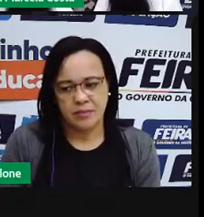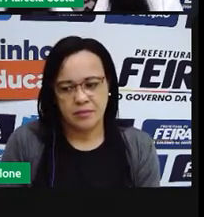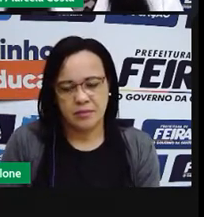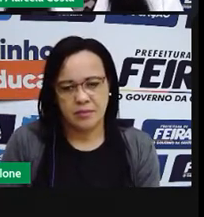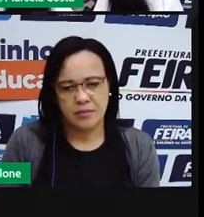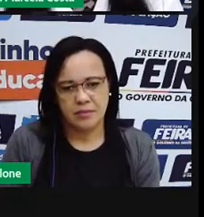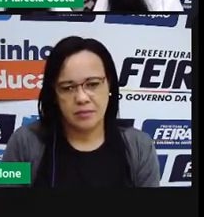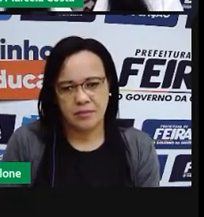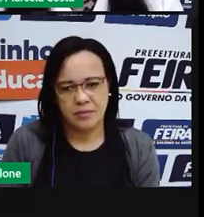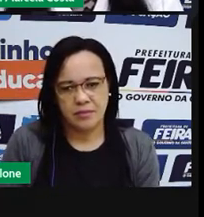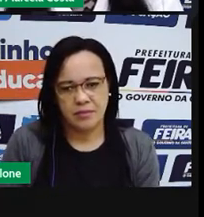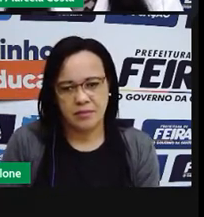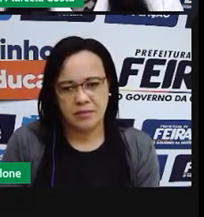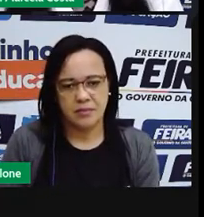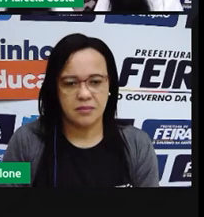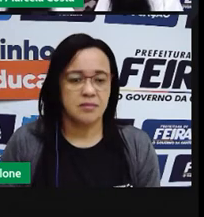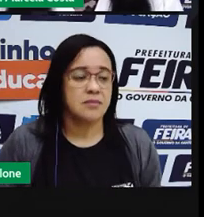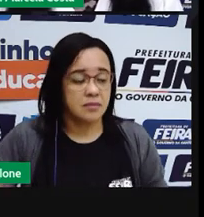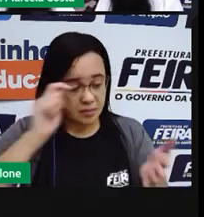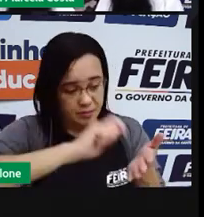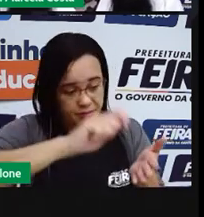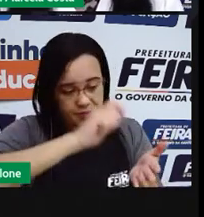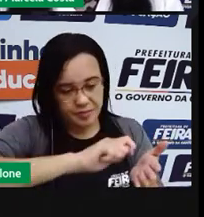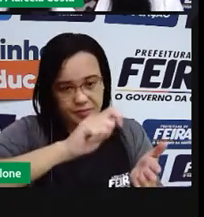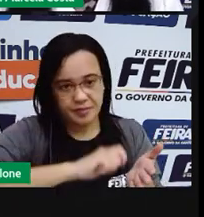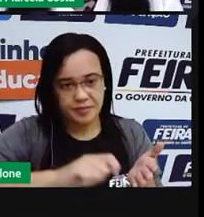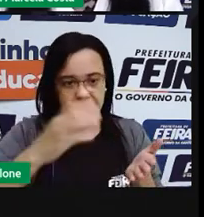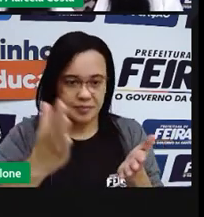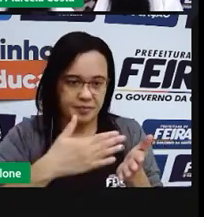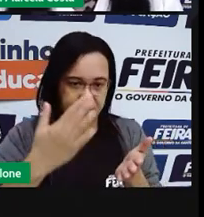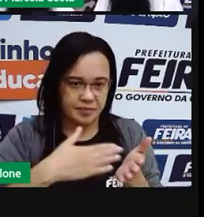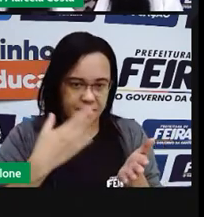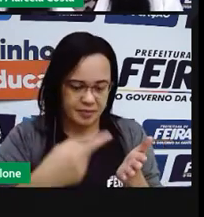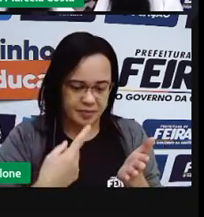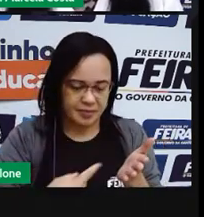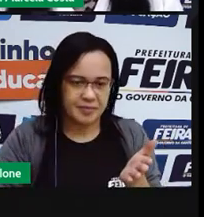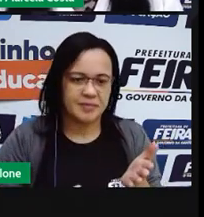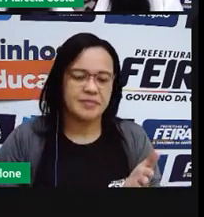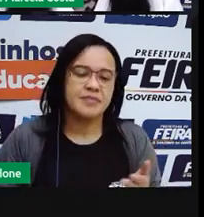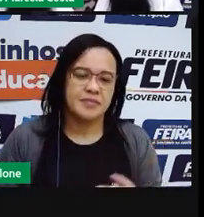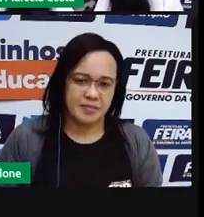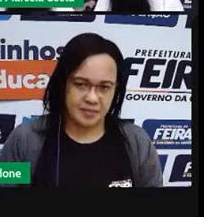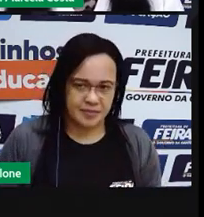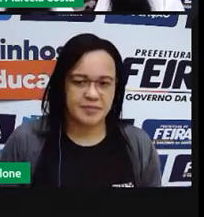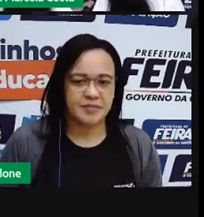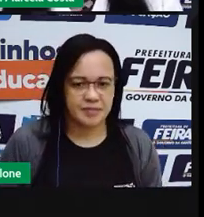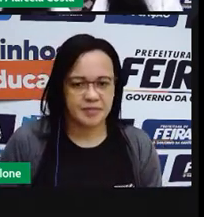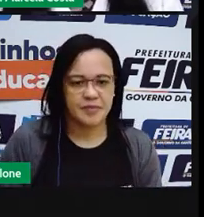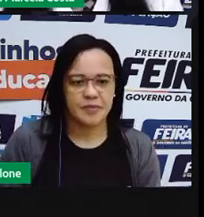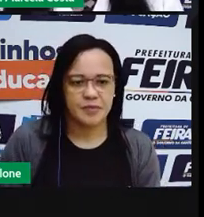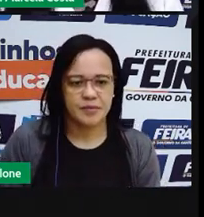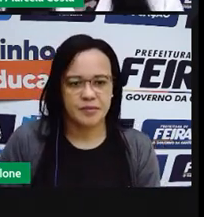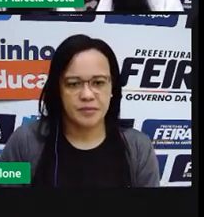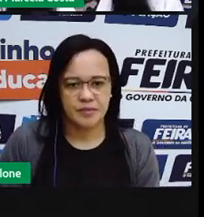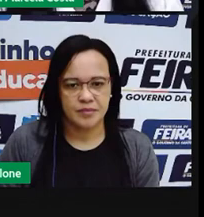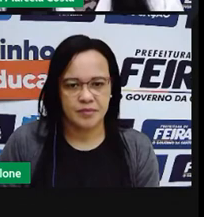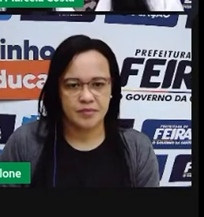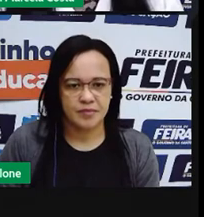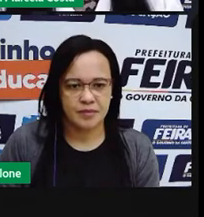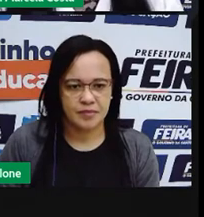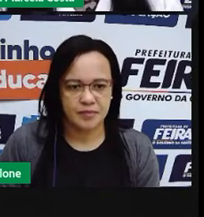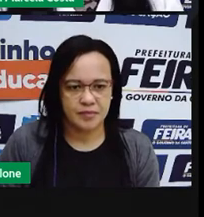Pode escrever no seu caderno também os tipos de continuidade ambiental. Que são